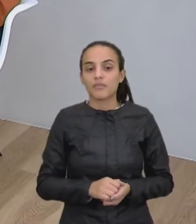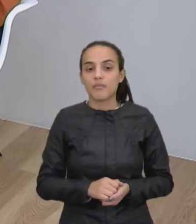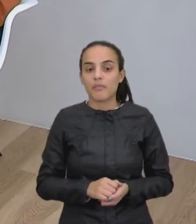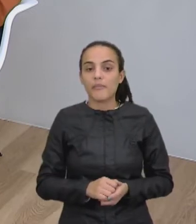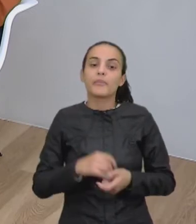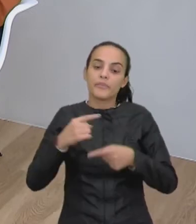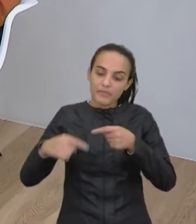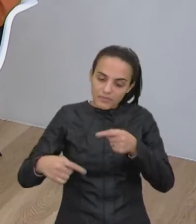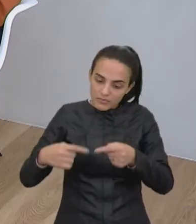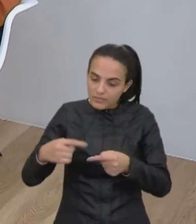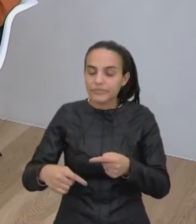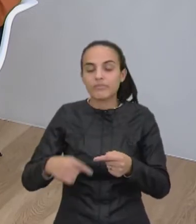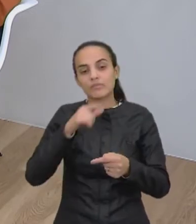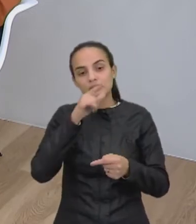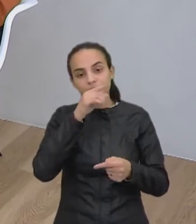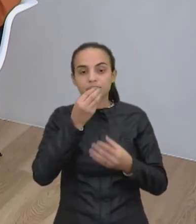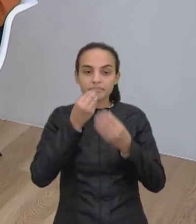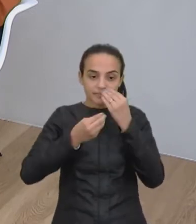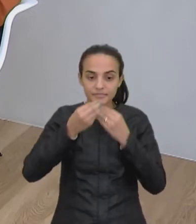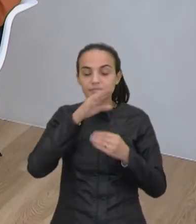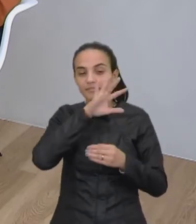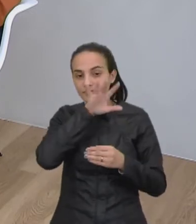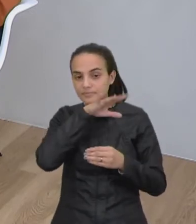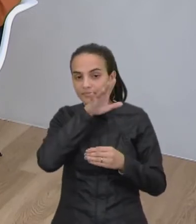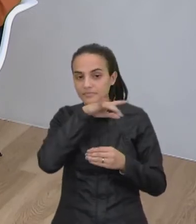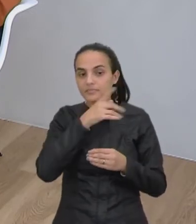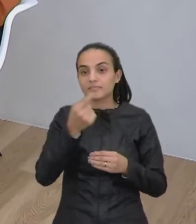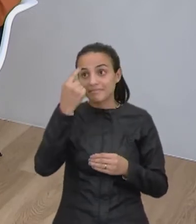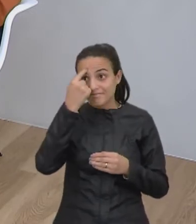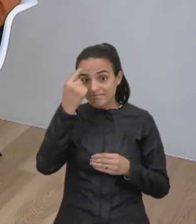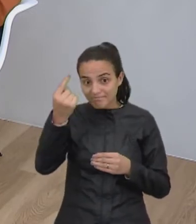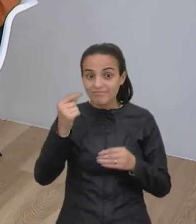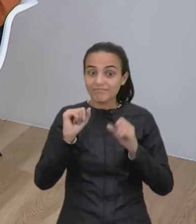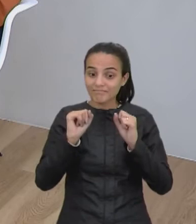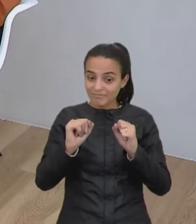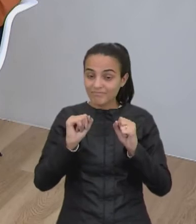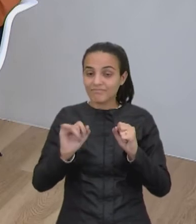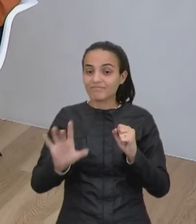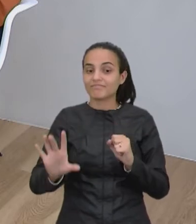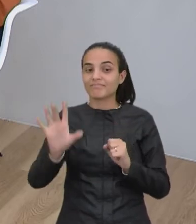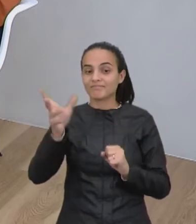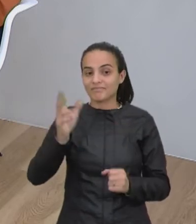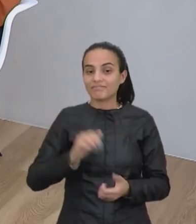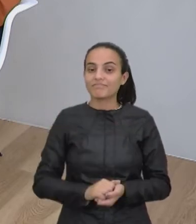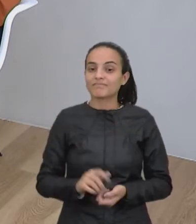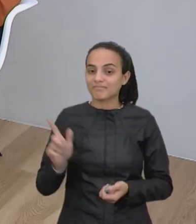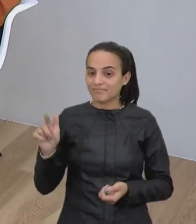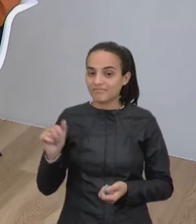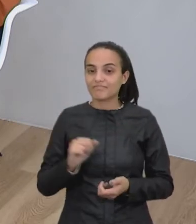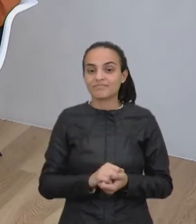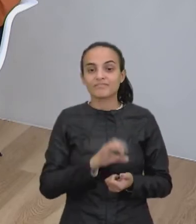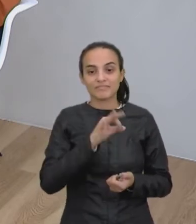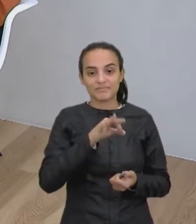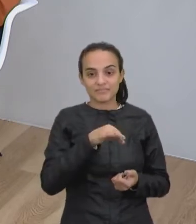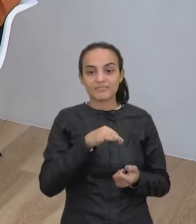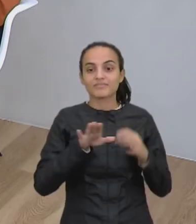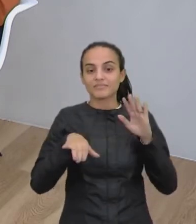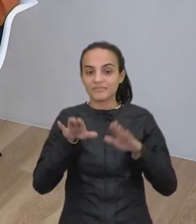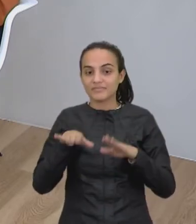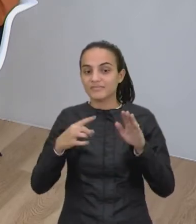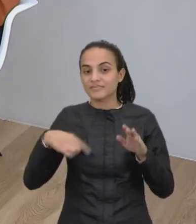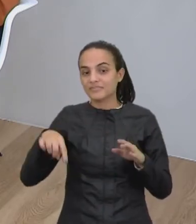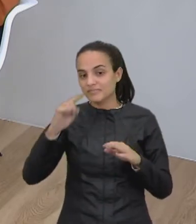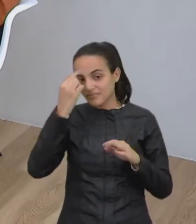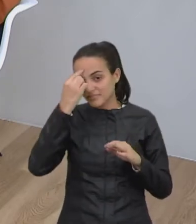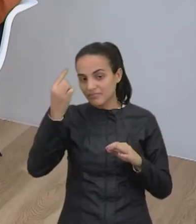cadeia alimentar, que tem ali os animais, imagine só o que possa acontecer, né. Exatamente, e normalmente a gente só pensa